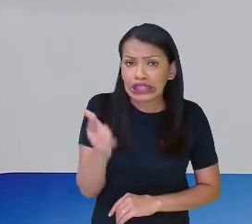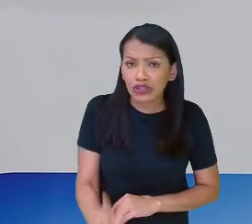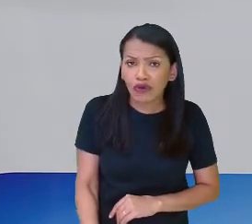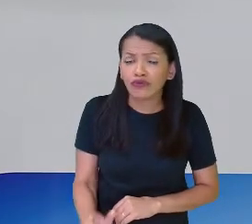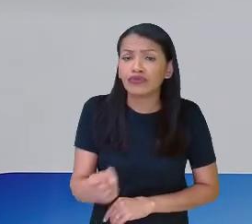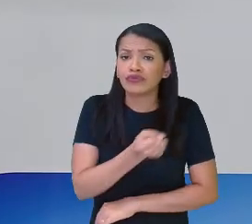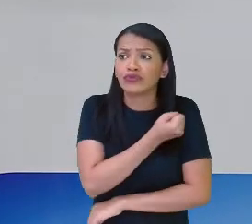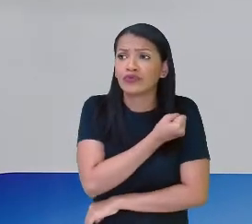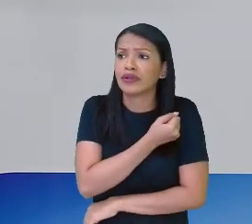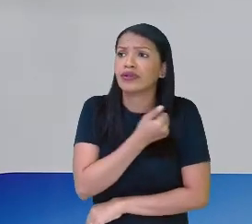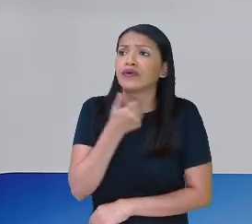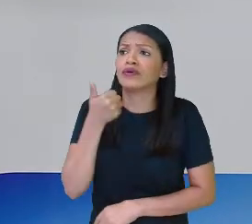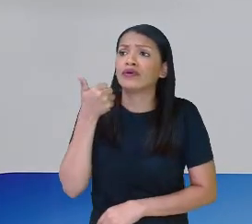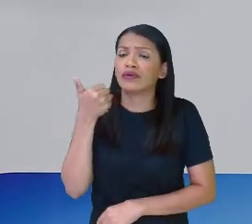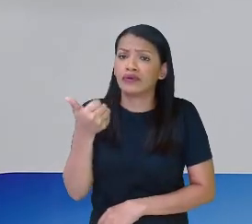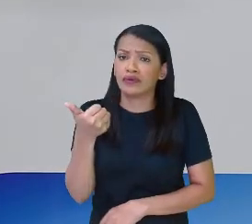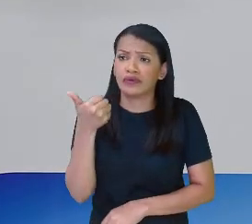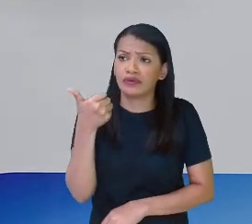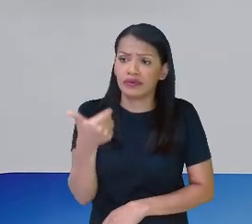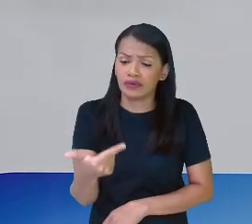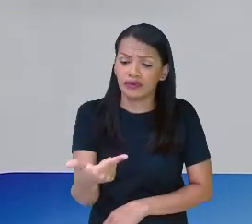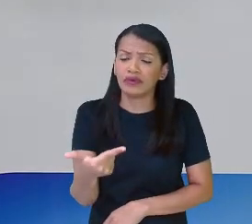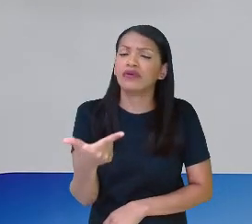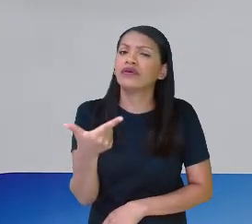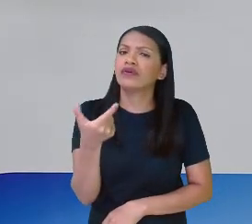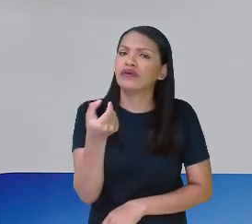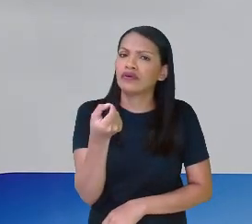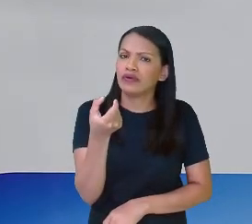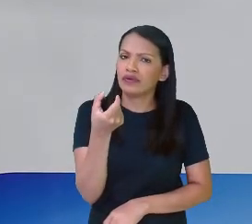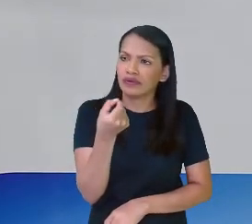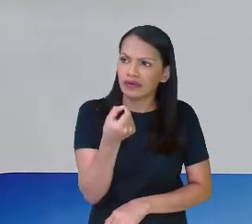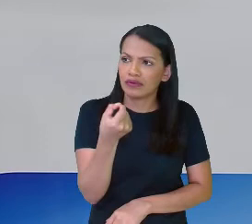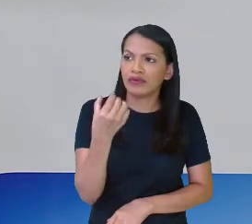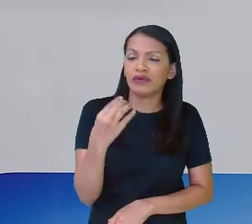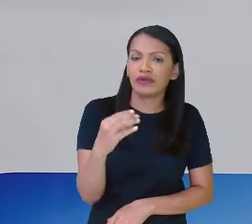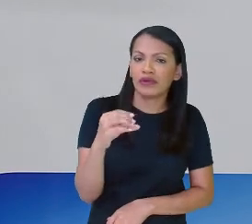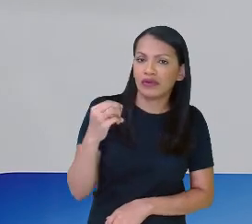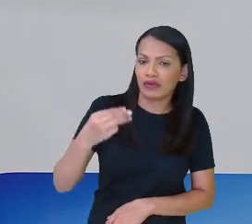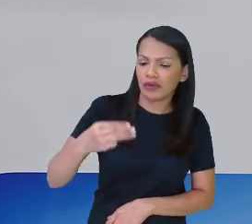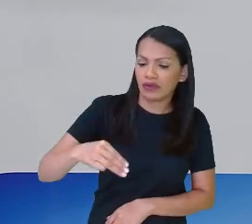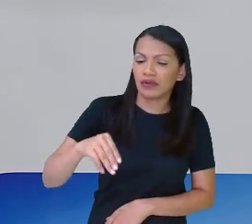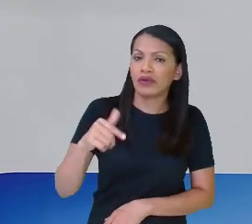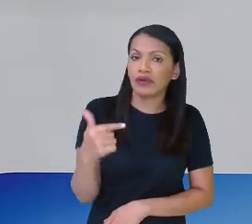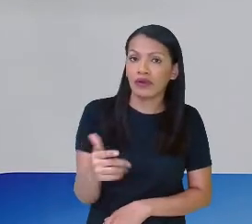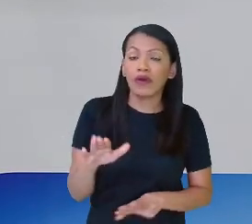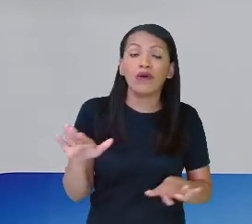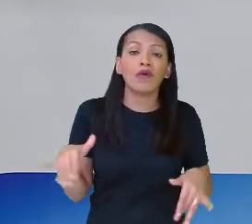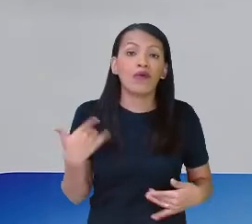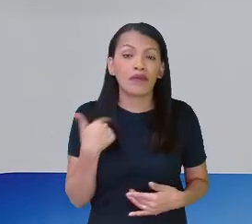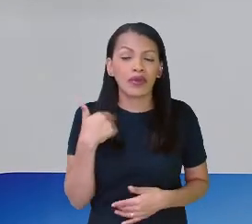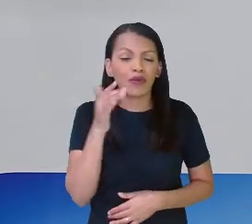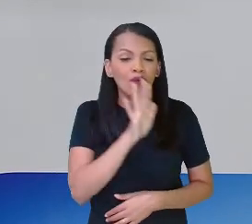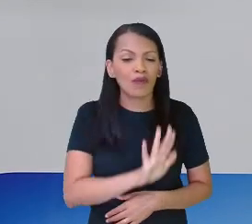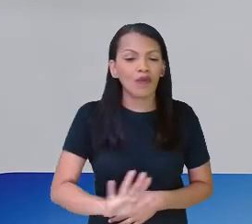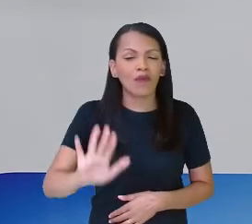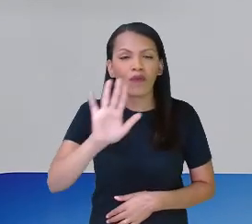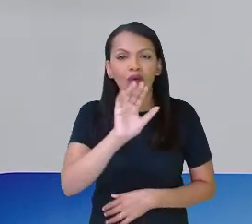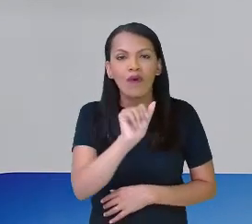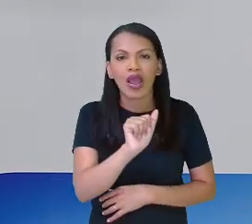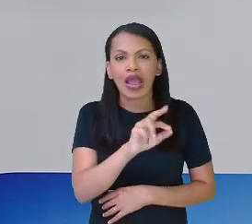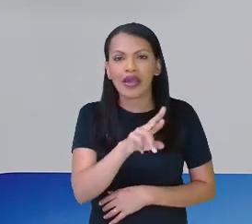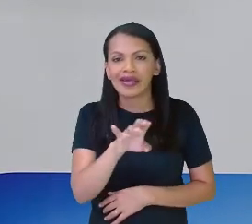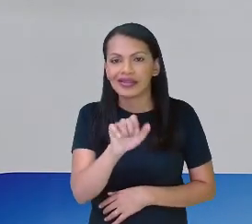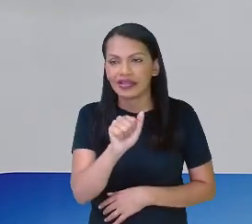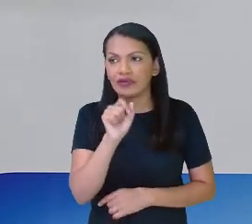resposta já saiu que é 200. Porém, como eu estou trabalhando com a área, é 200